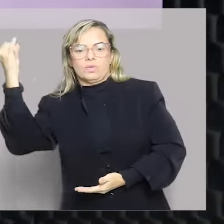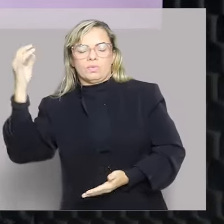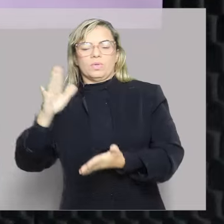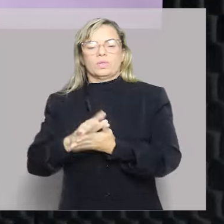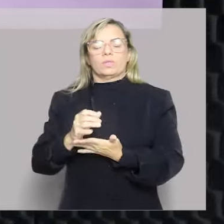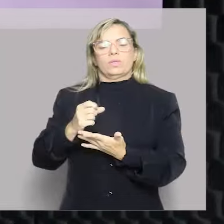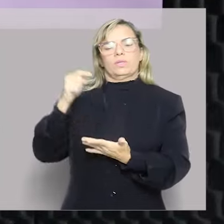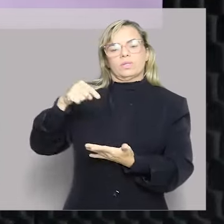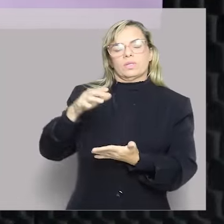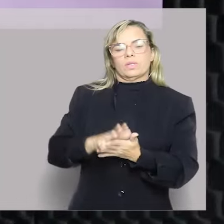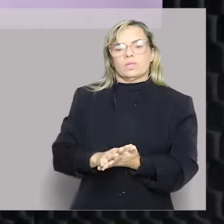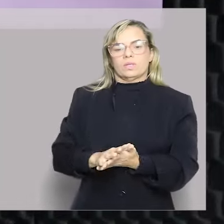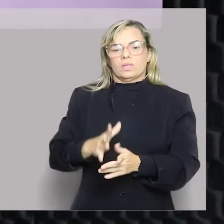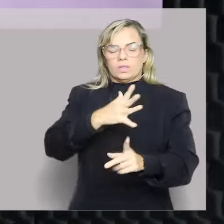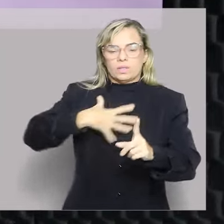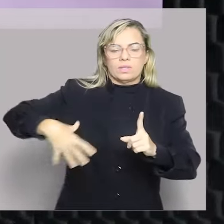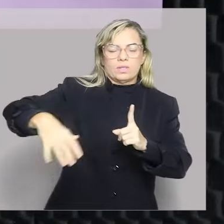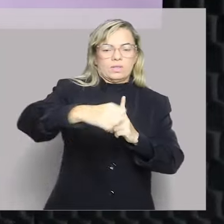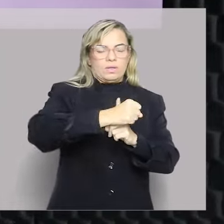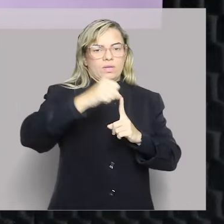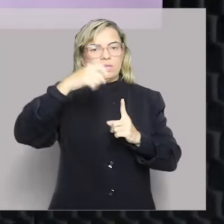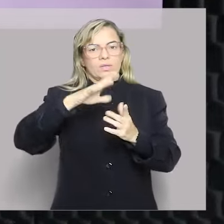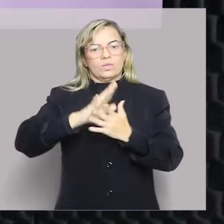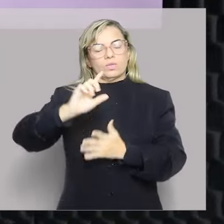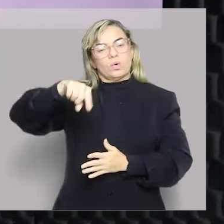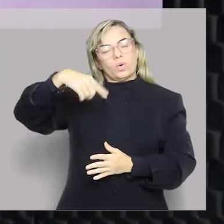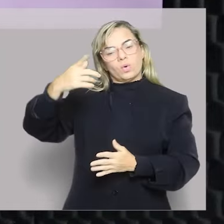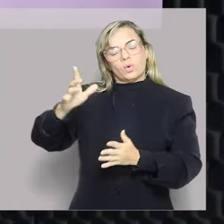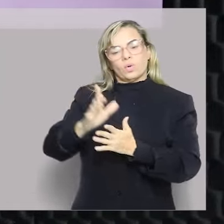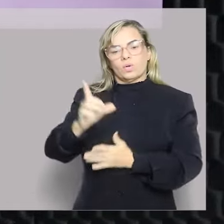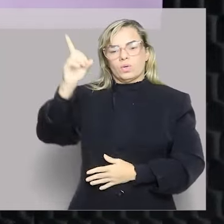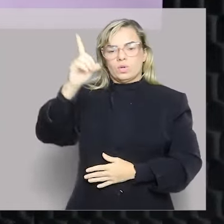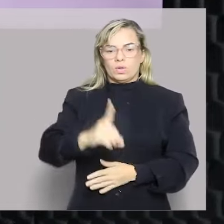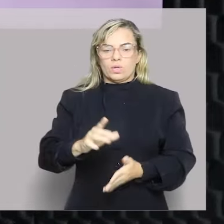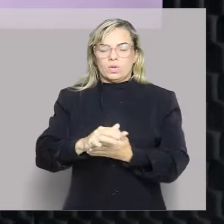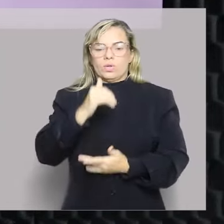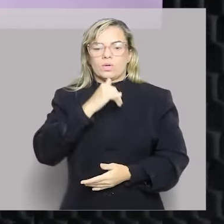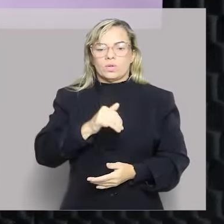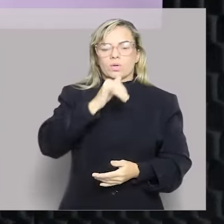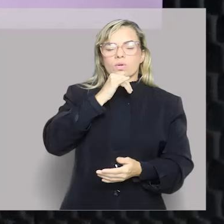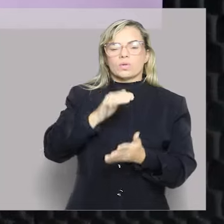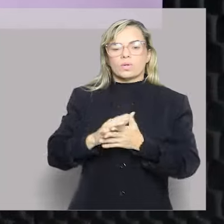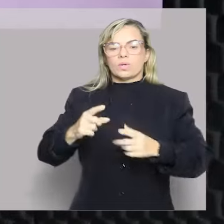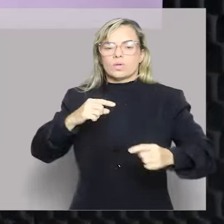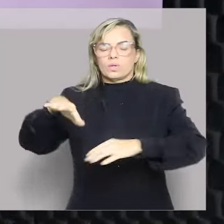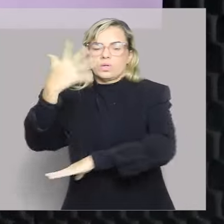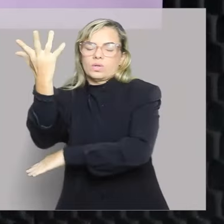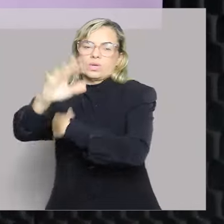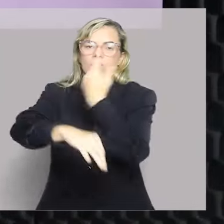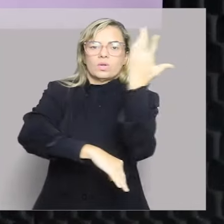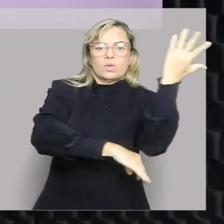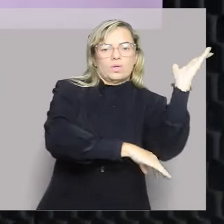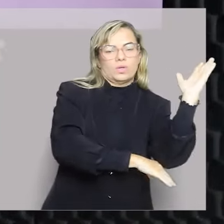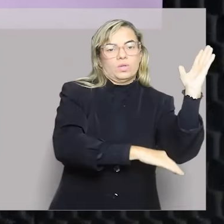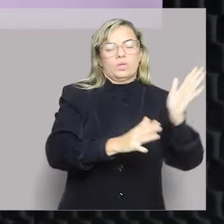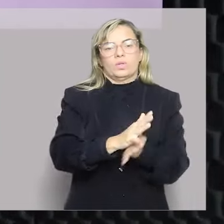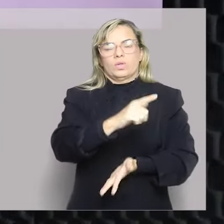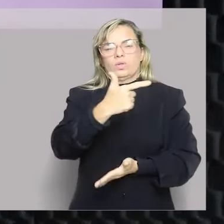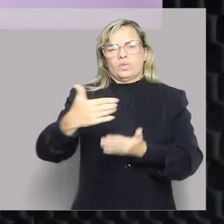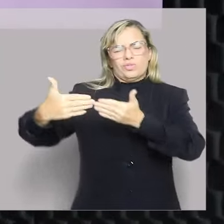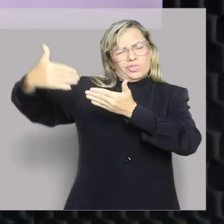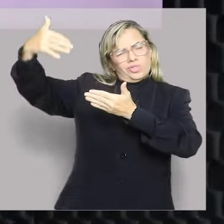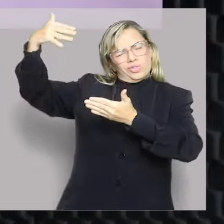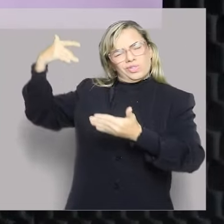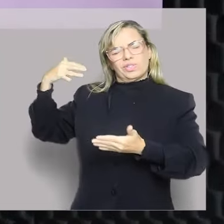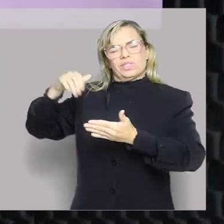A gente passa a falar de outros direitos. Por exemplo, a discussão que a gente tem no tempo de hoje sobre o meio ambiente não tinha como a gente ter 100